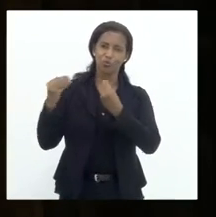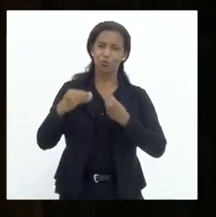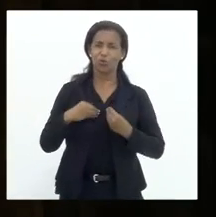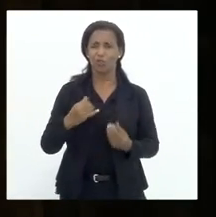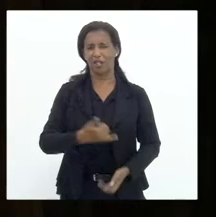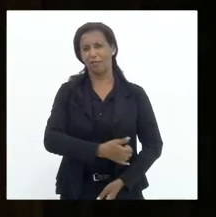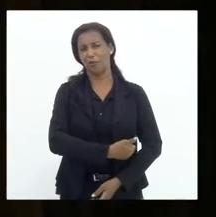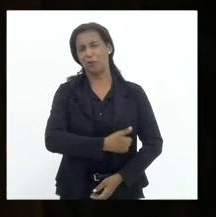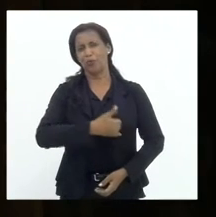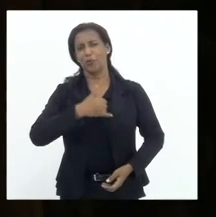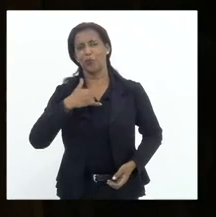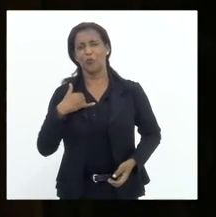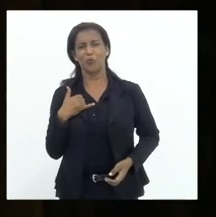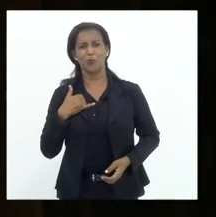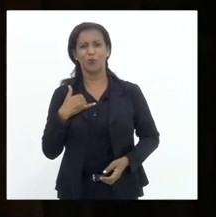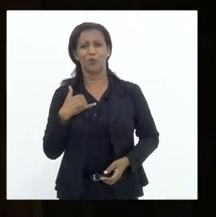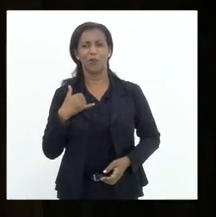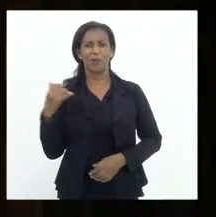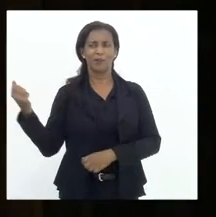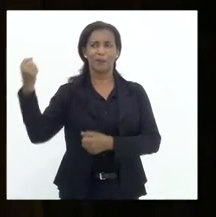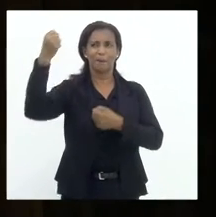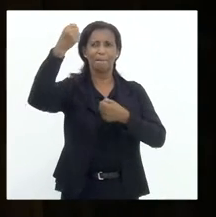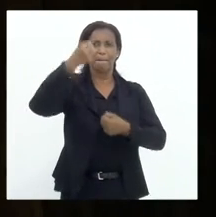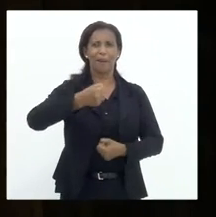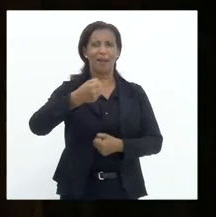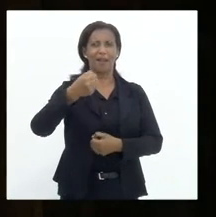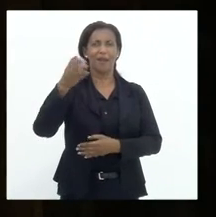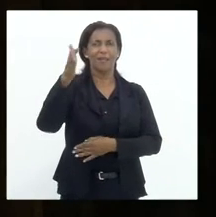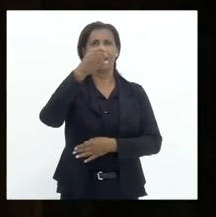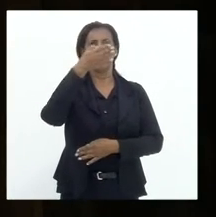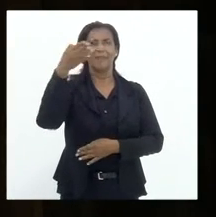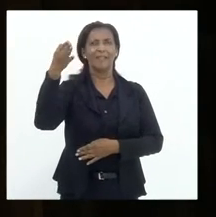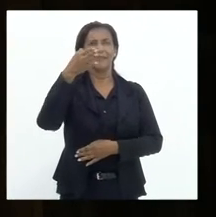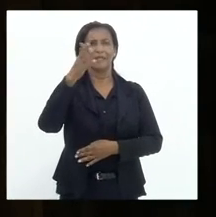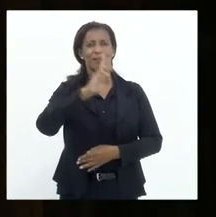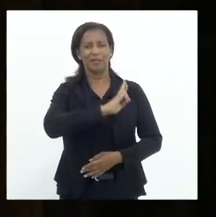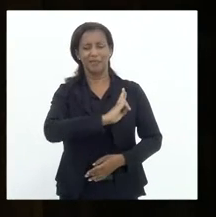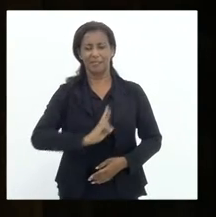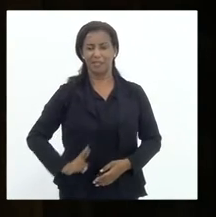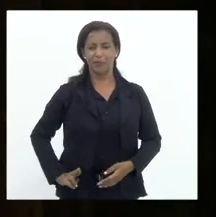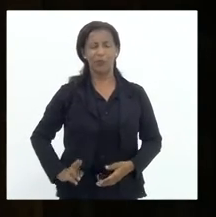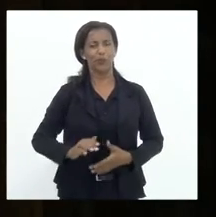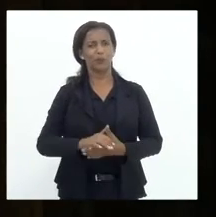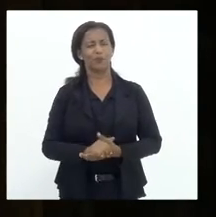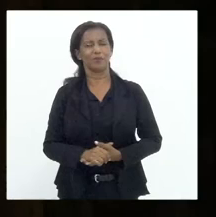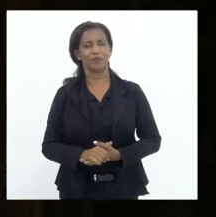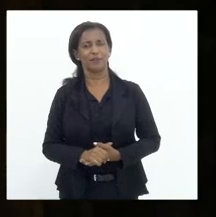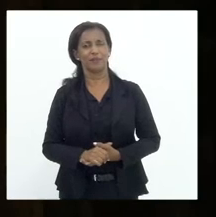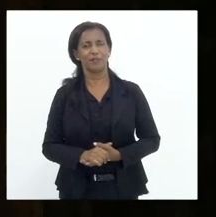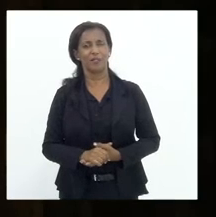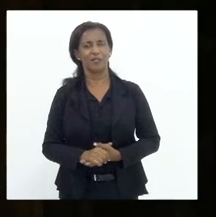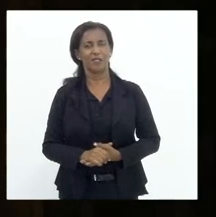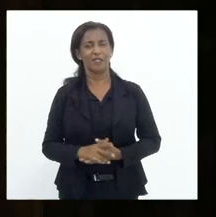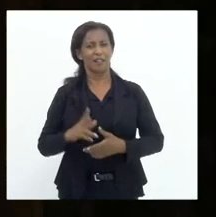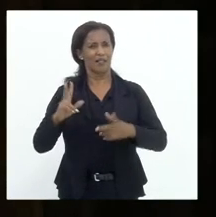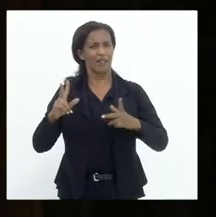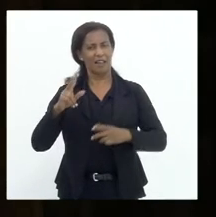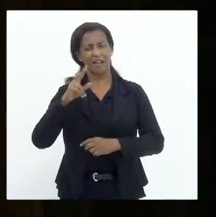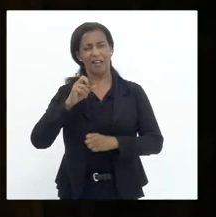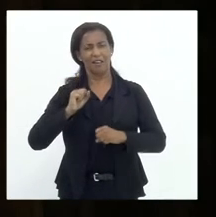orgulho. Dia da pátria, dia da independência da república, laços fora,